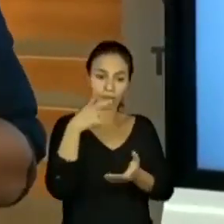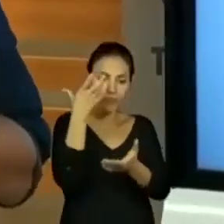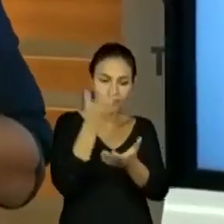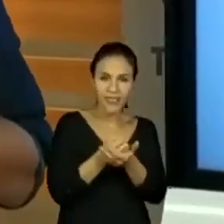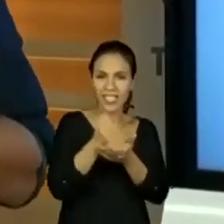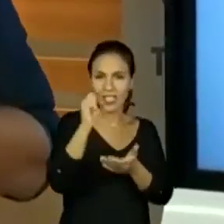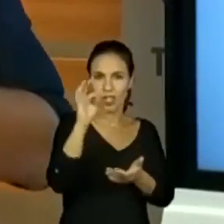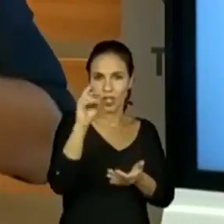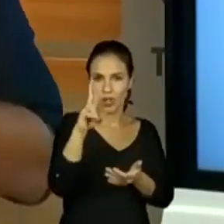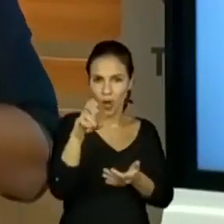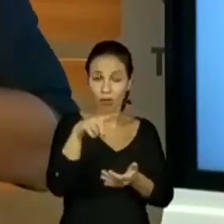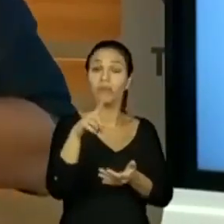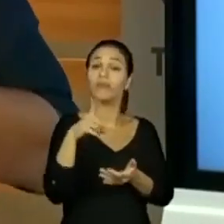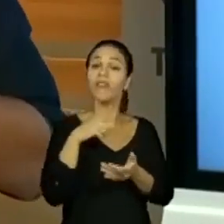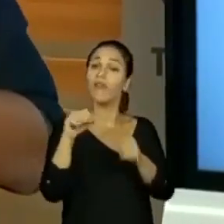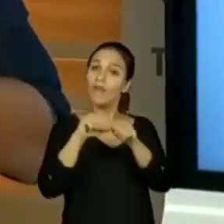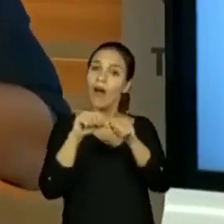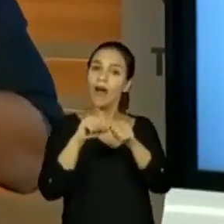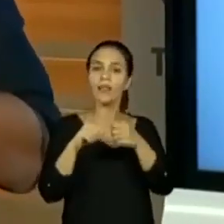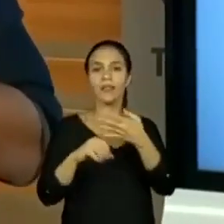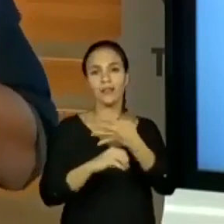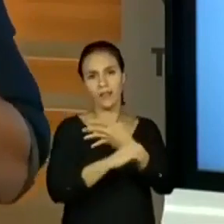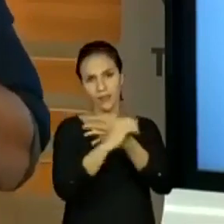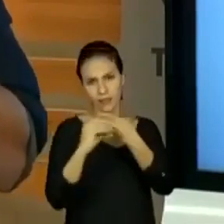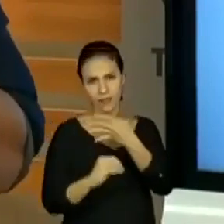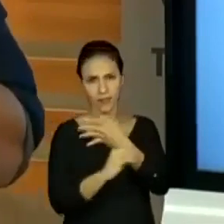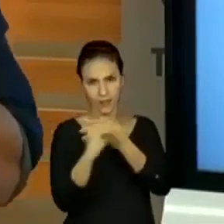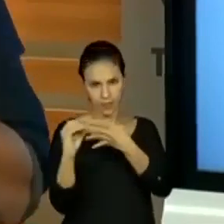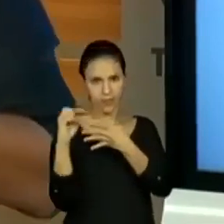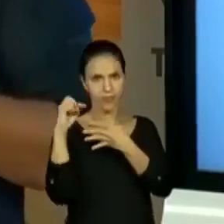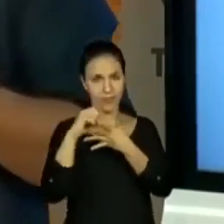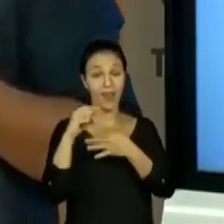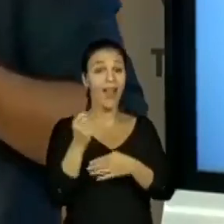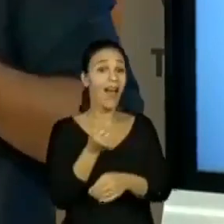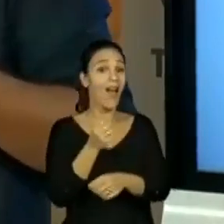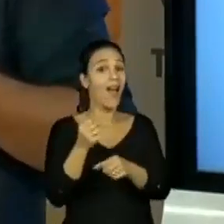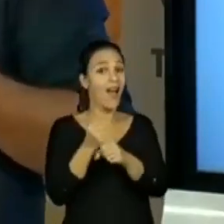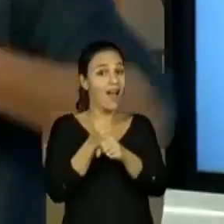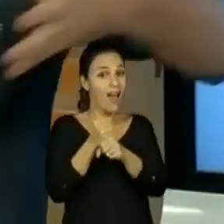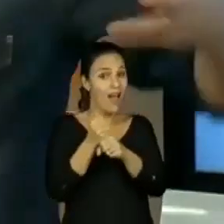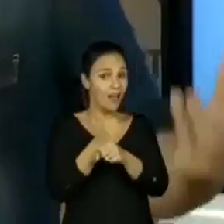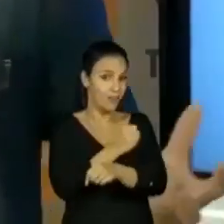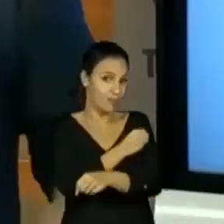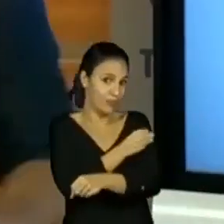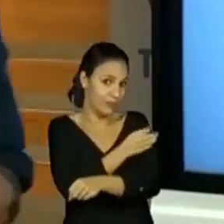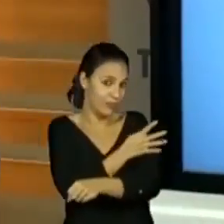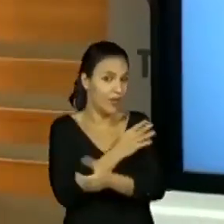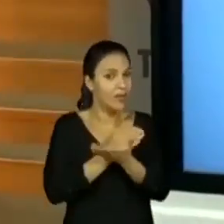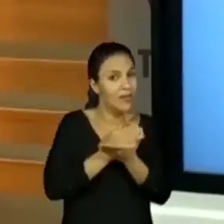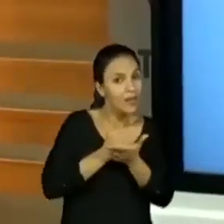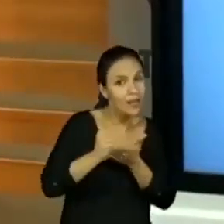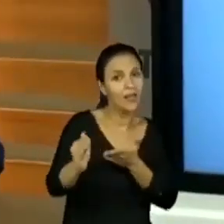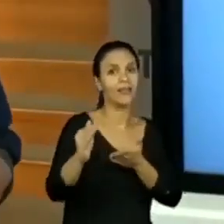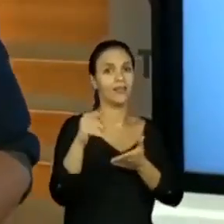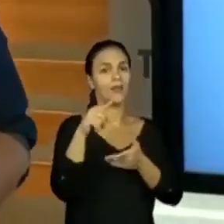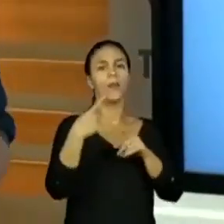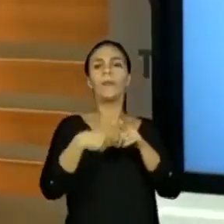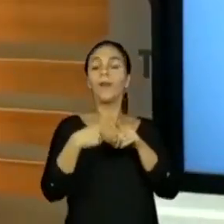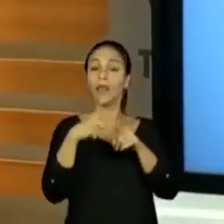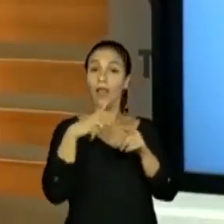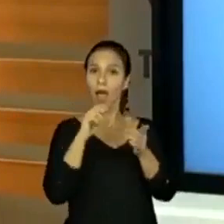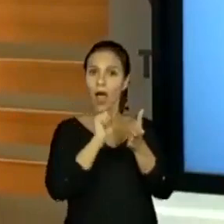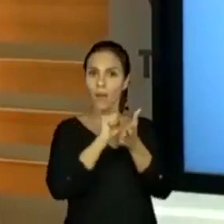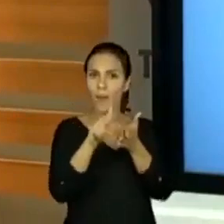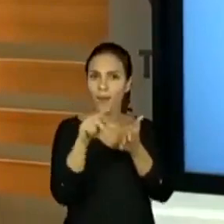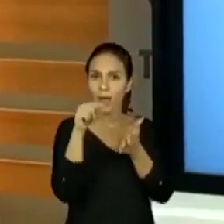e Anos Iniciais. Por quê? A partir do momento que você tiver este aplicativo, você consegue assistir essa aula. E olha,